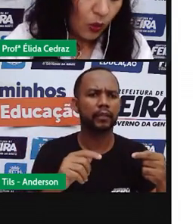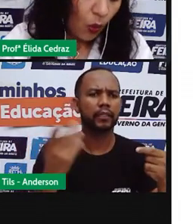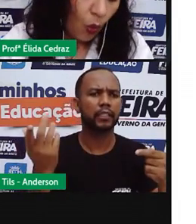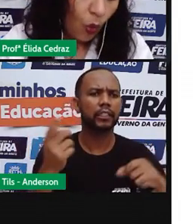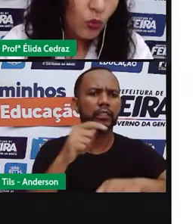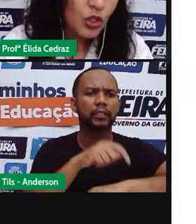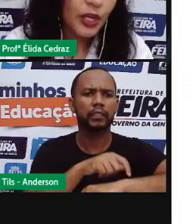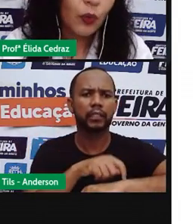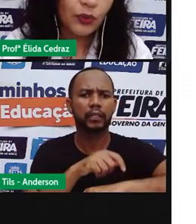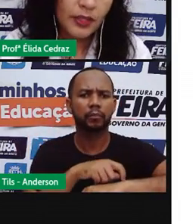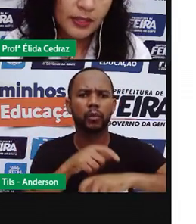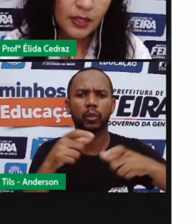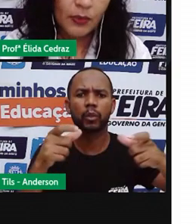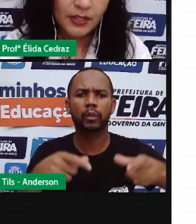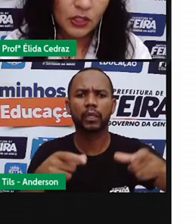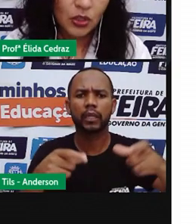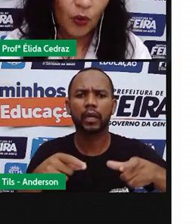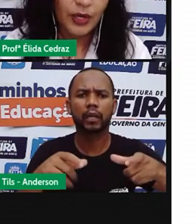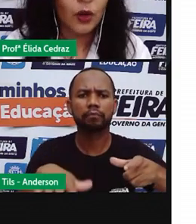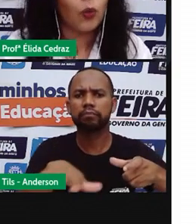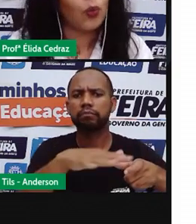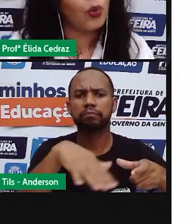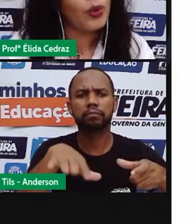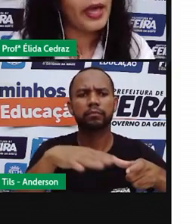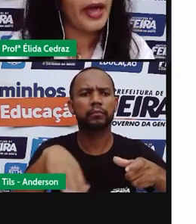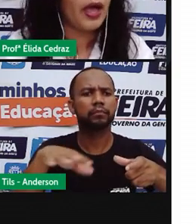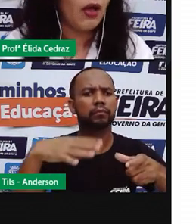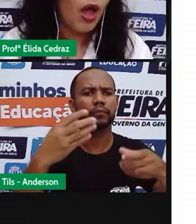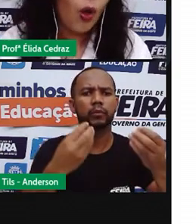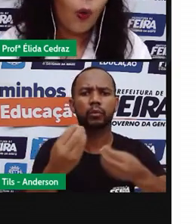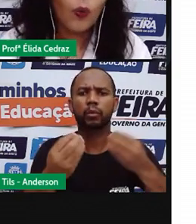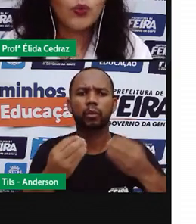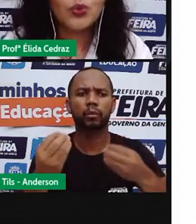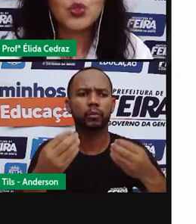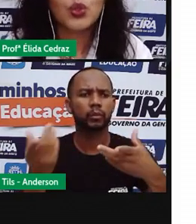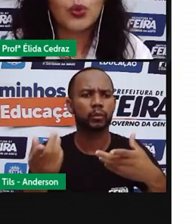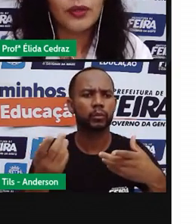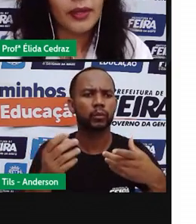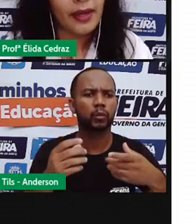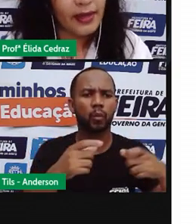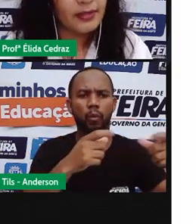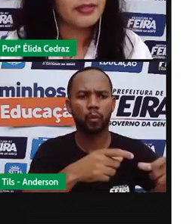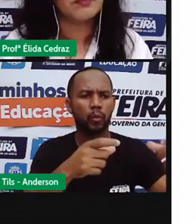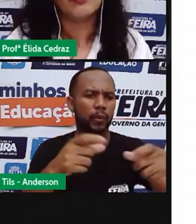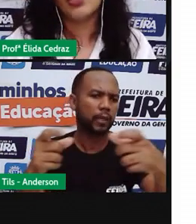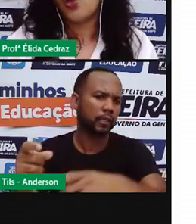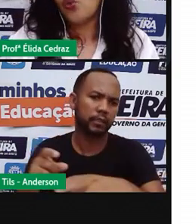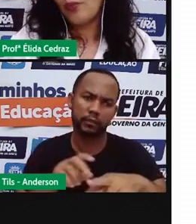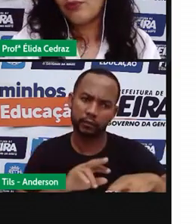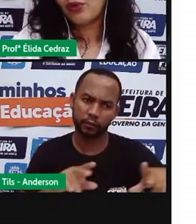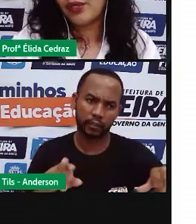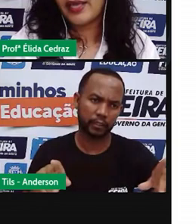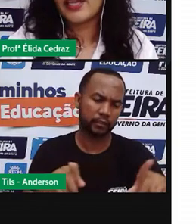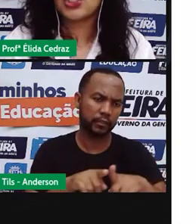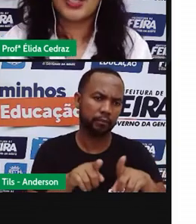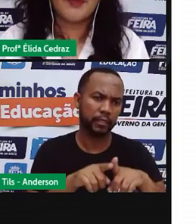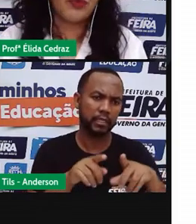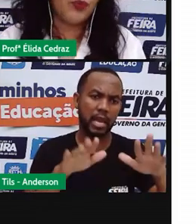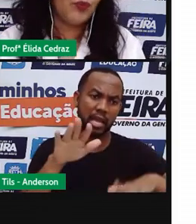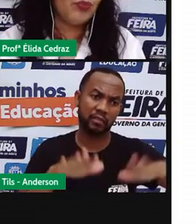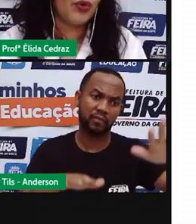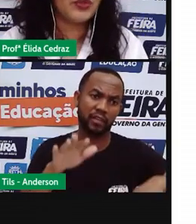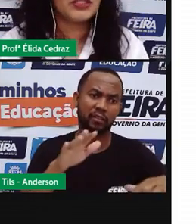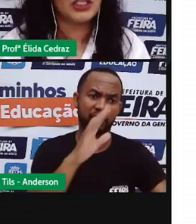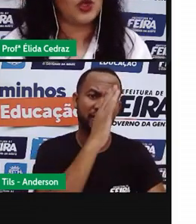e onde aconteceu essa história. O lugar ou os lugares. Uma floresta,